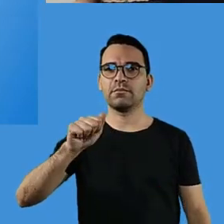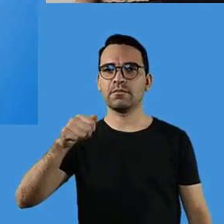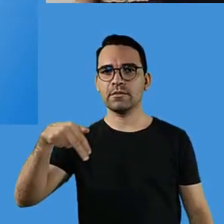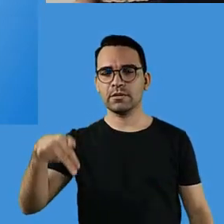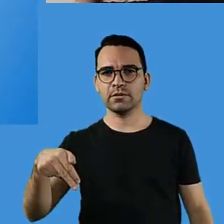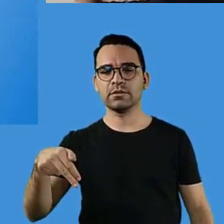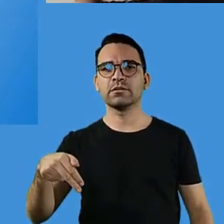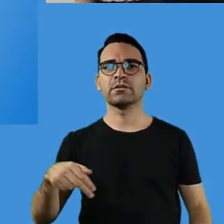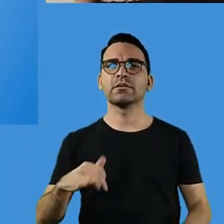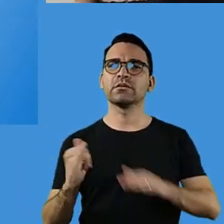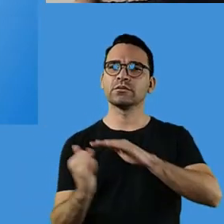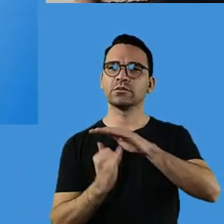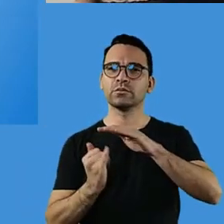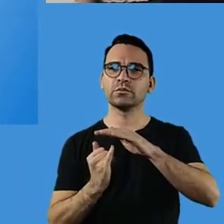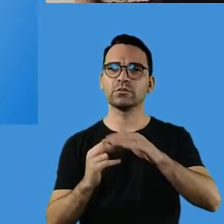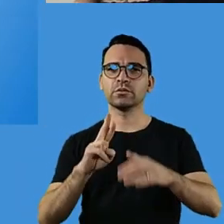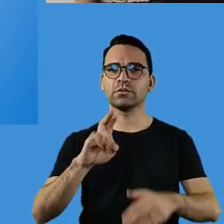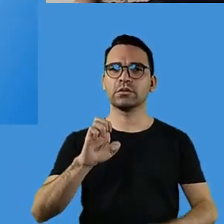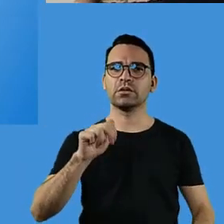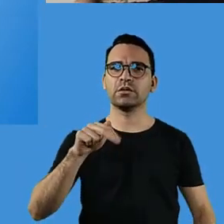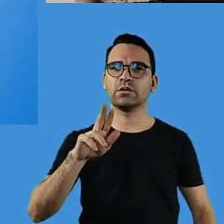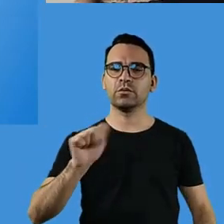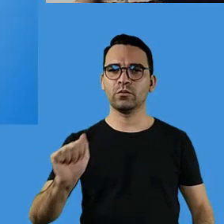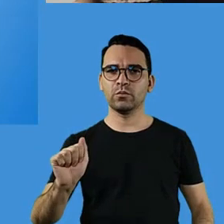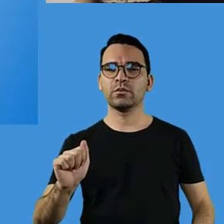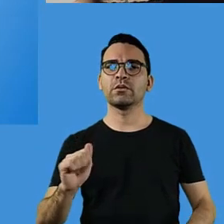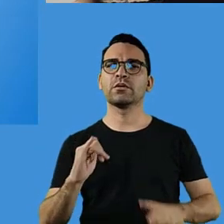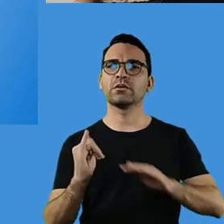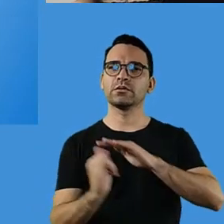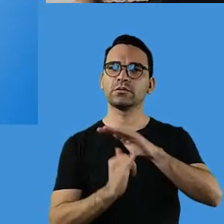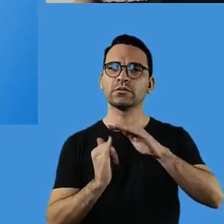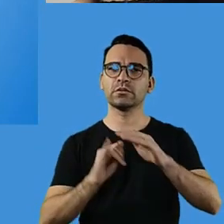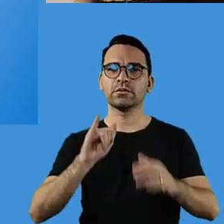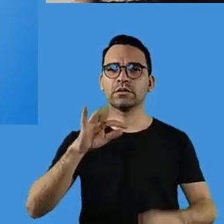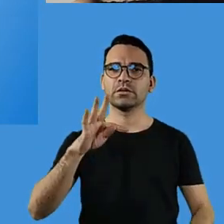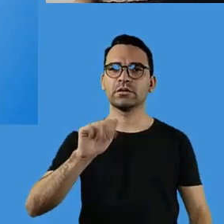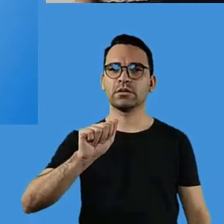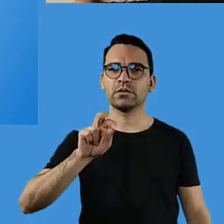o Instituto Reúna, Itaúsa Social,